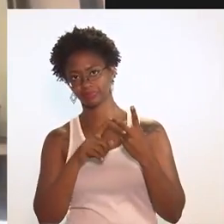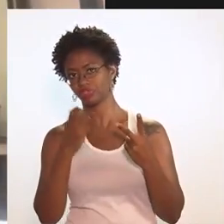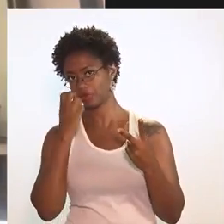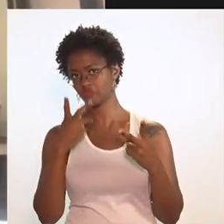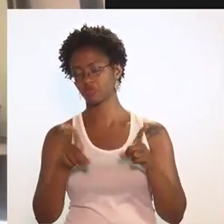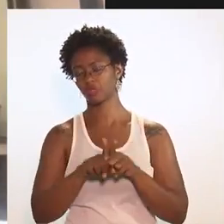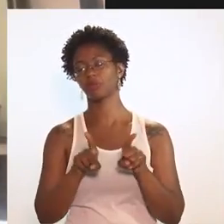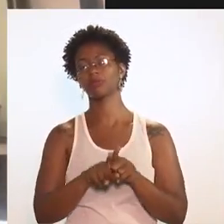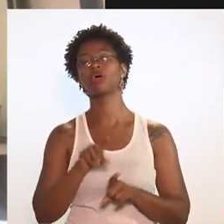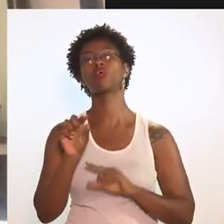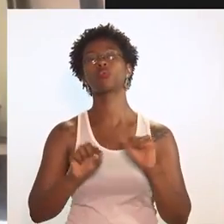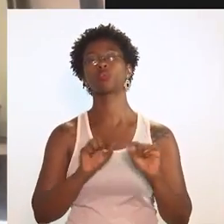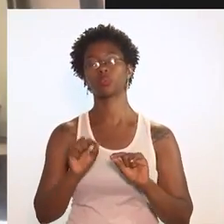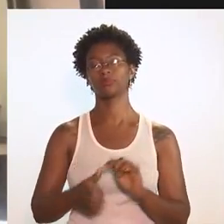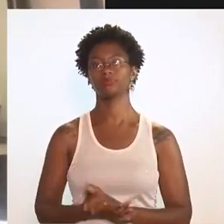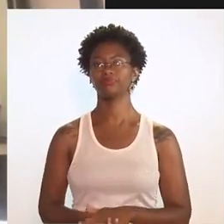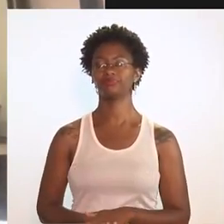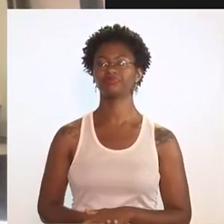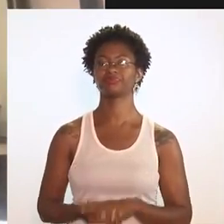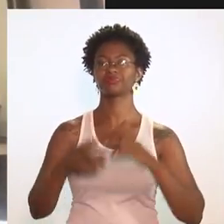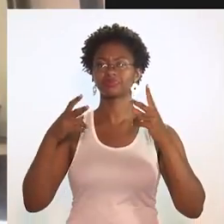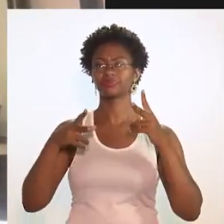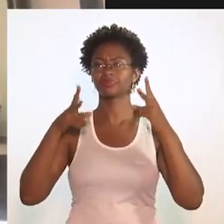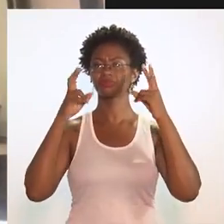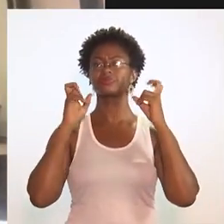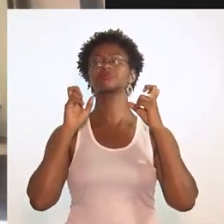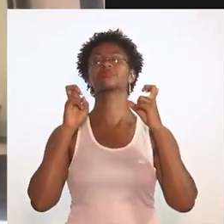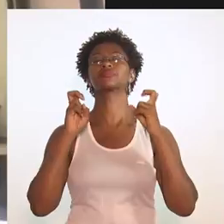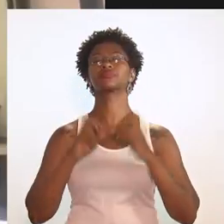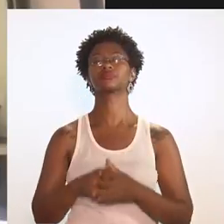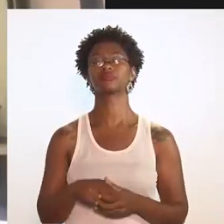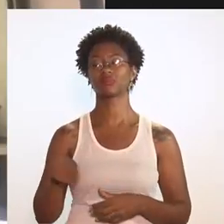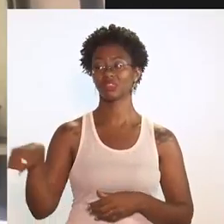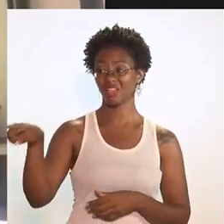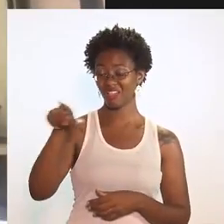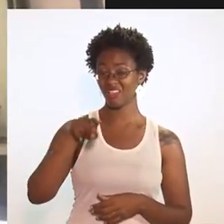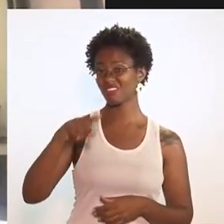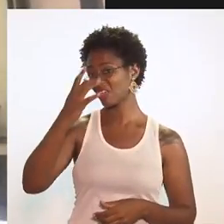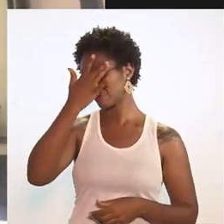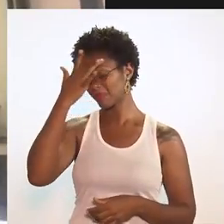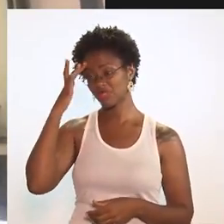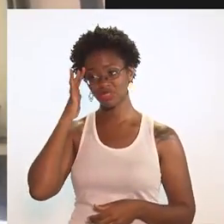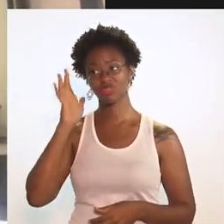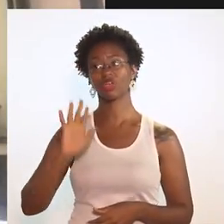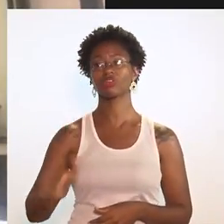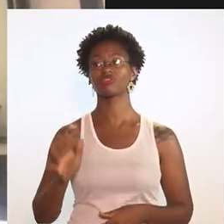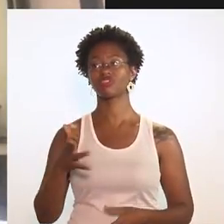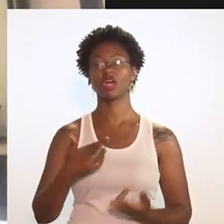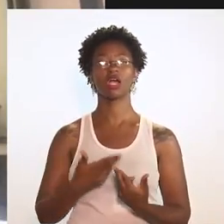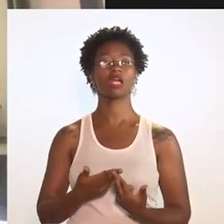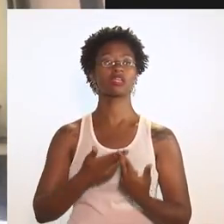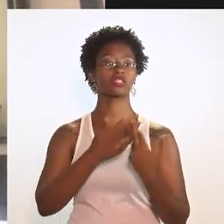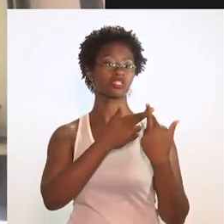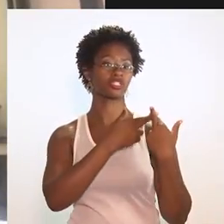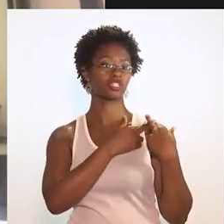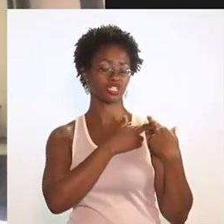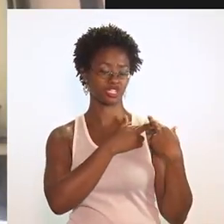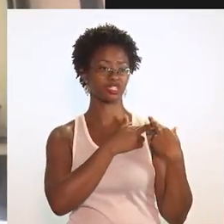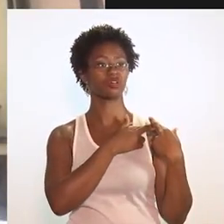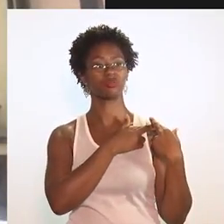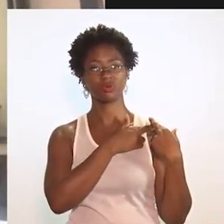ponto que nós vimos foi o seguinte, percebemos que essas pessoas já estão sendo